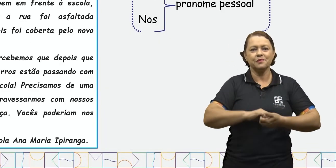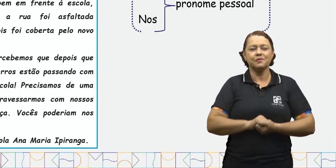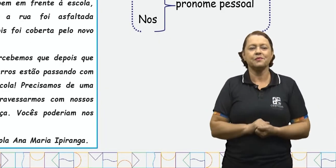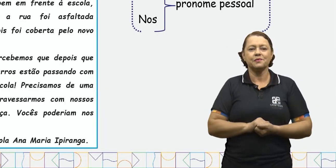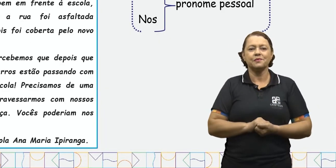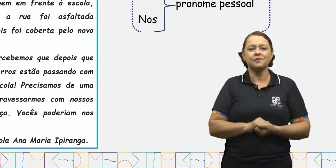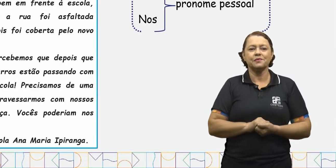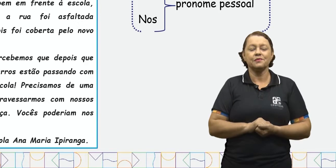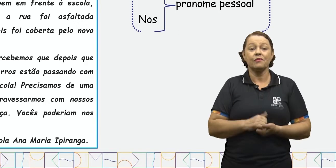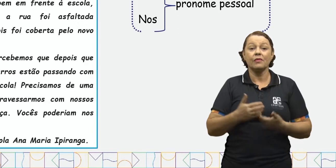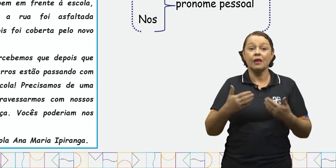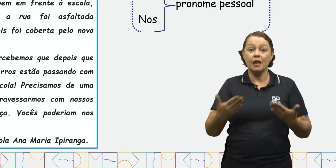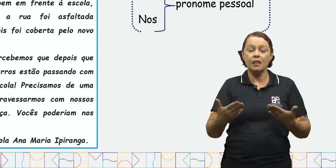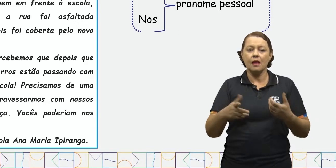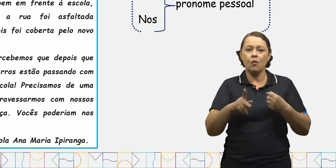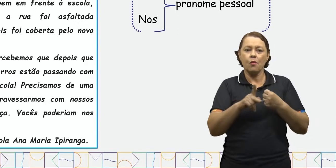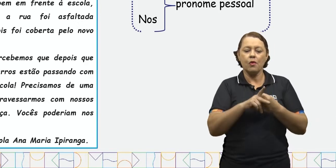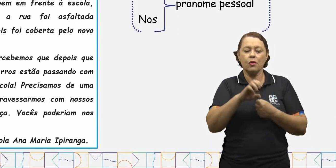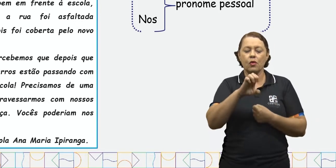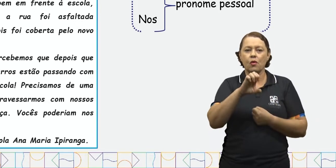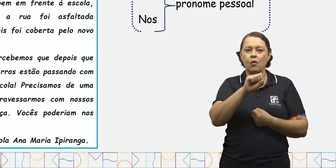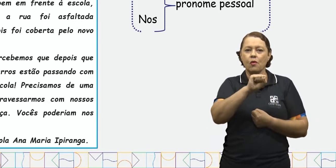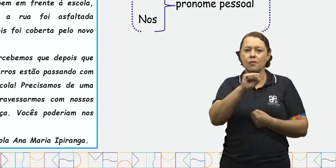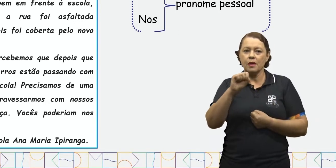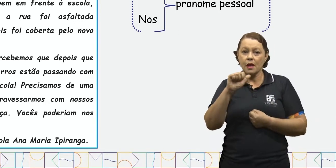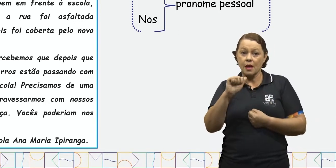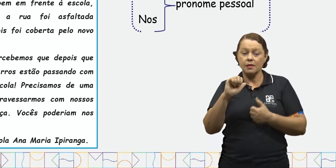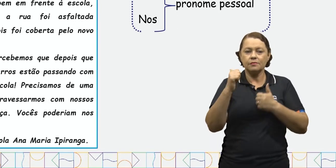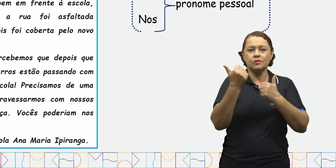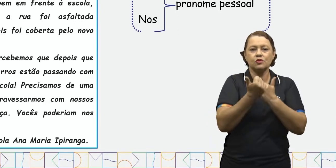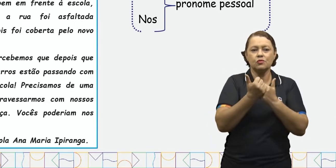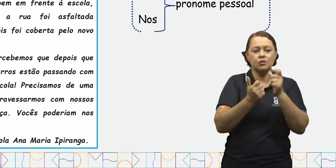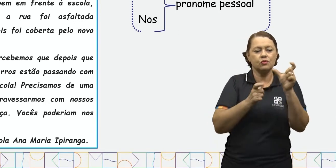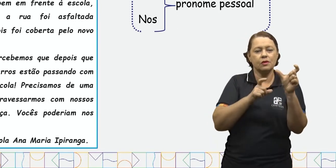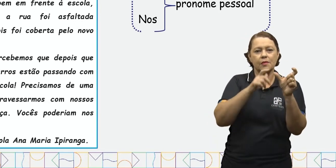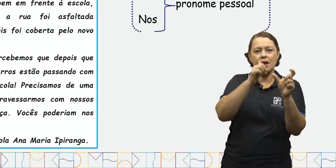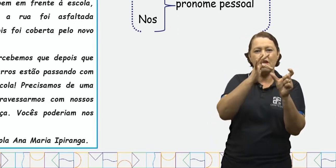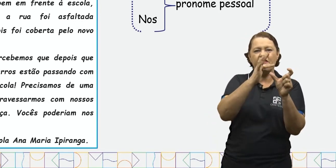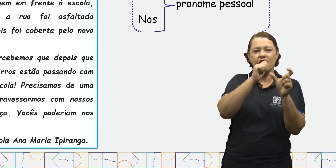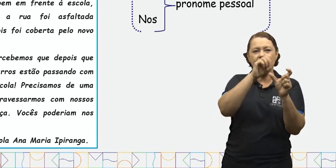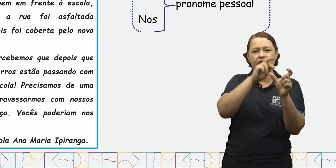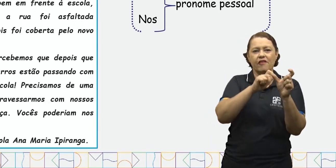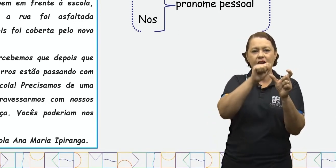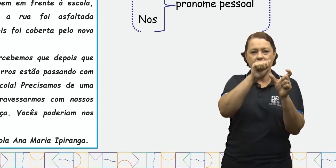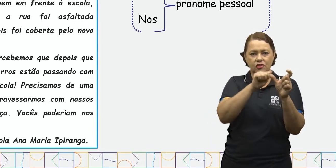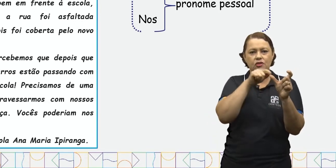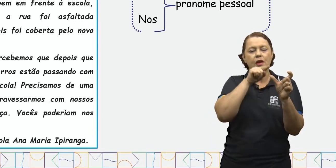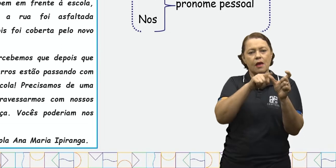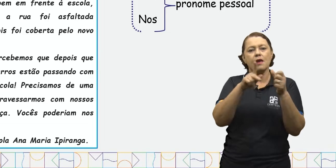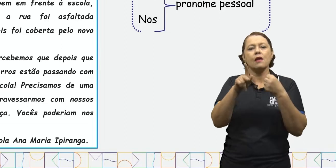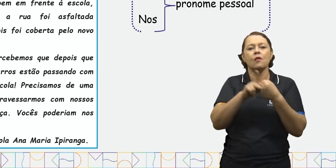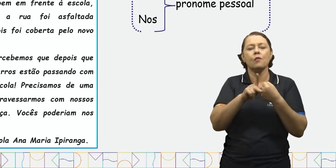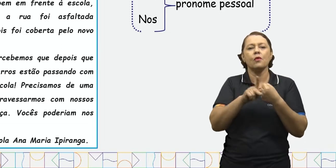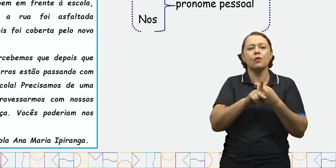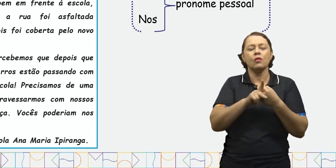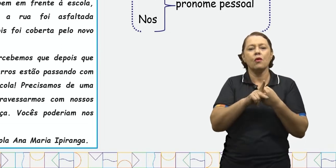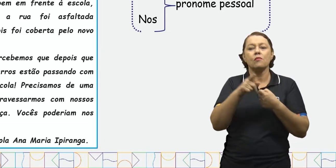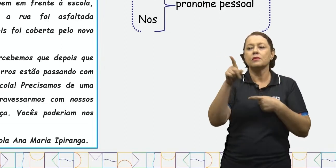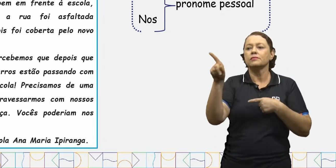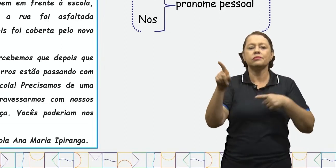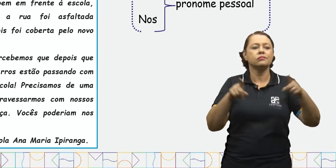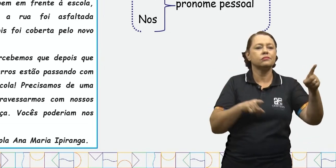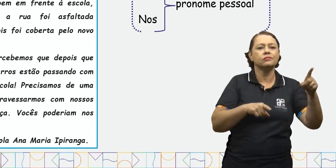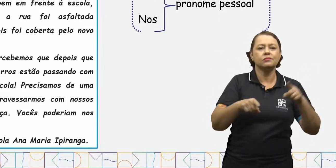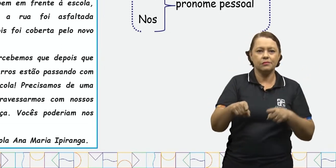Assim, o pronome essa, que substitui as palavras faixa de pedestre, é um pronome demonstrativo.